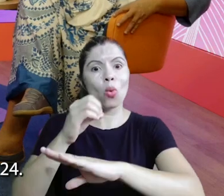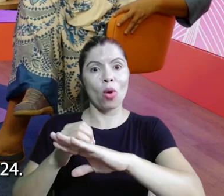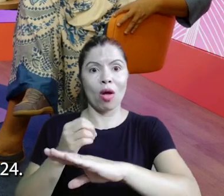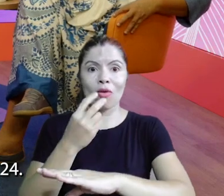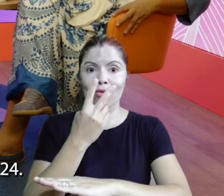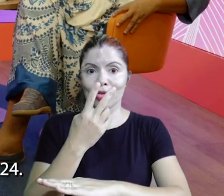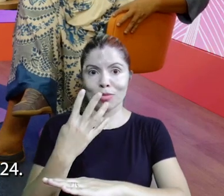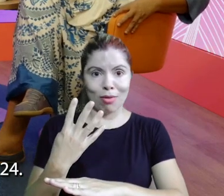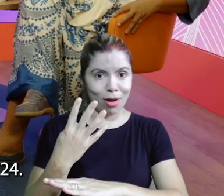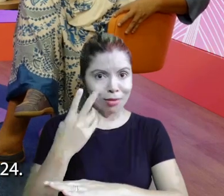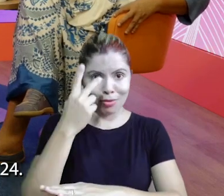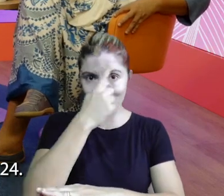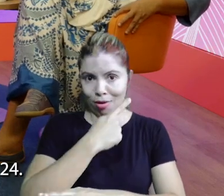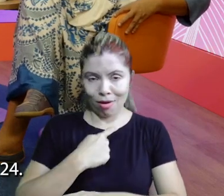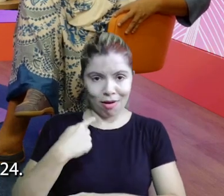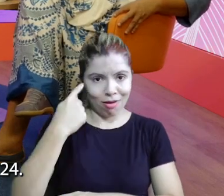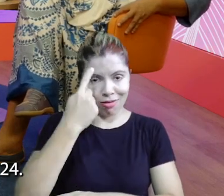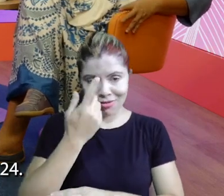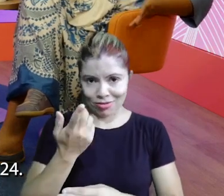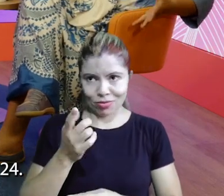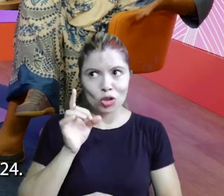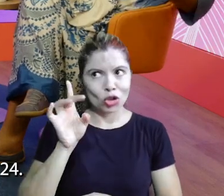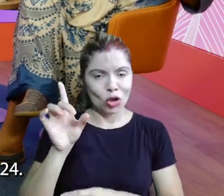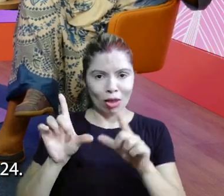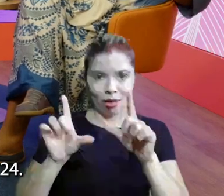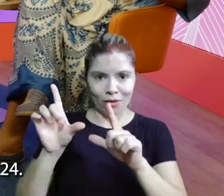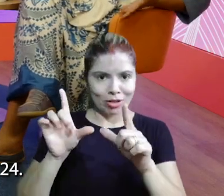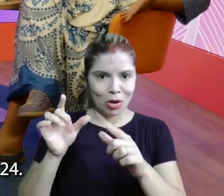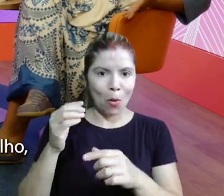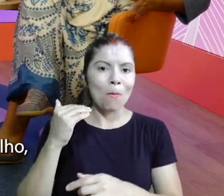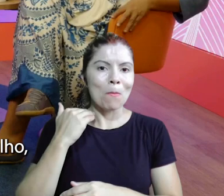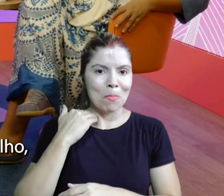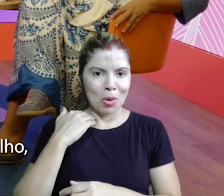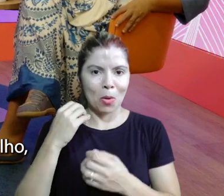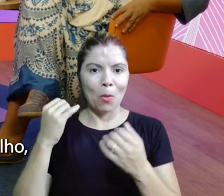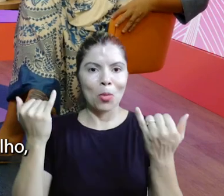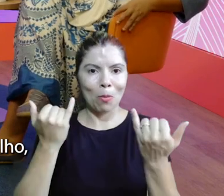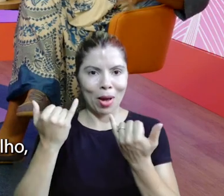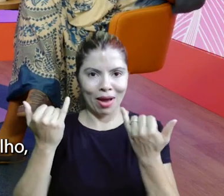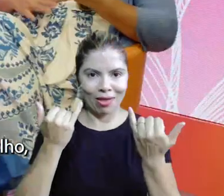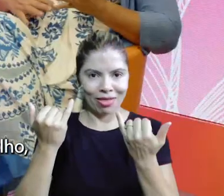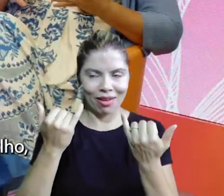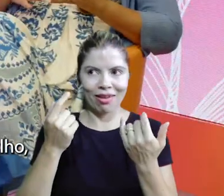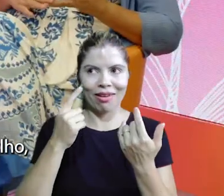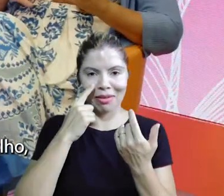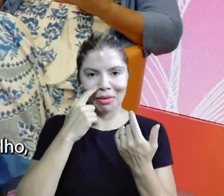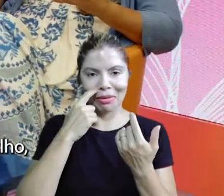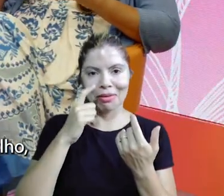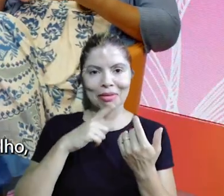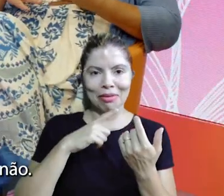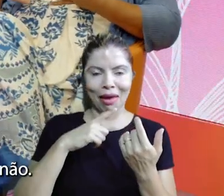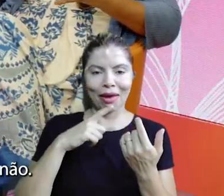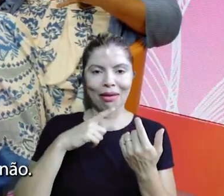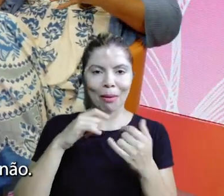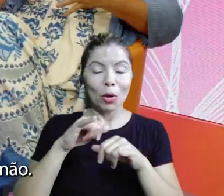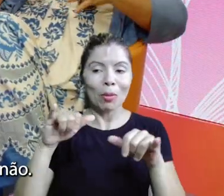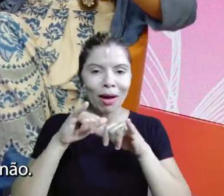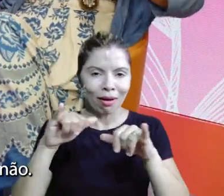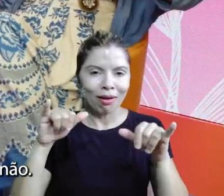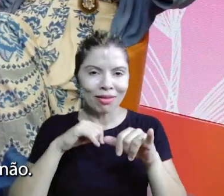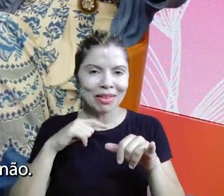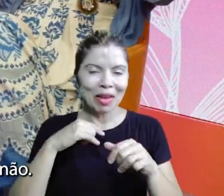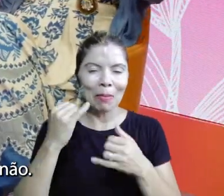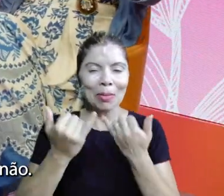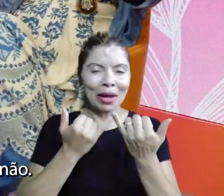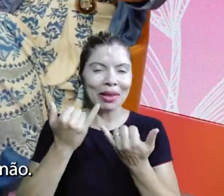do banco lá, que tem 36, né, o nosso continua com 24, então, você tem marido, você tem o filho, você tem o Instagram, você tem